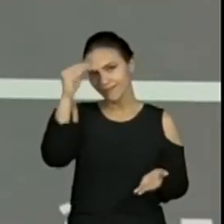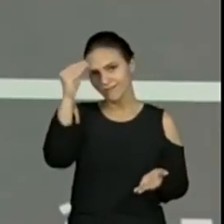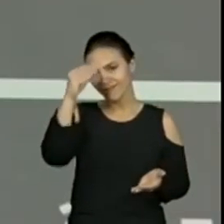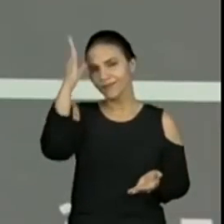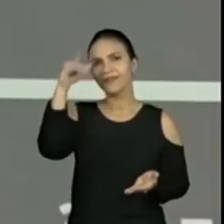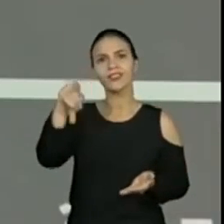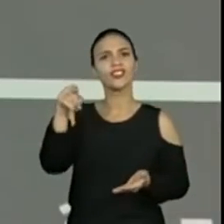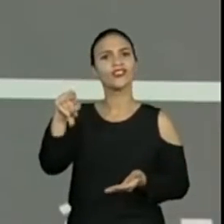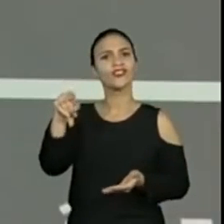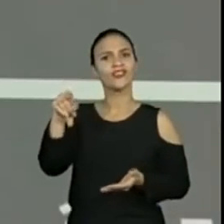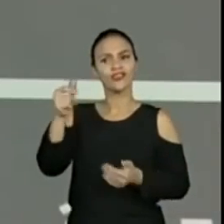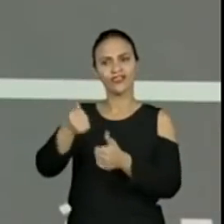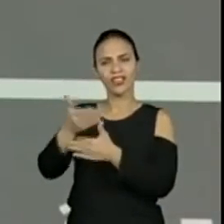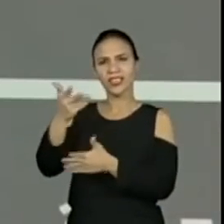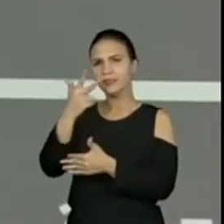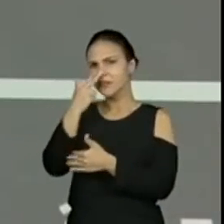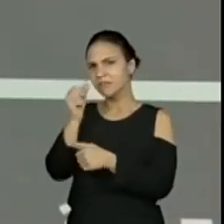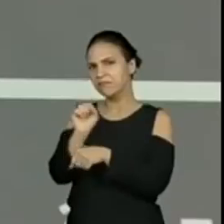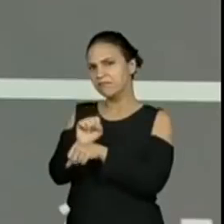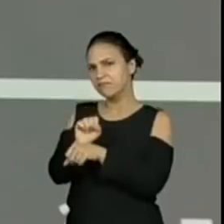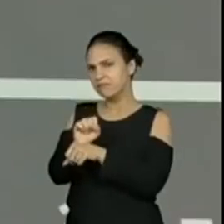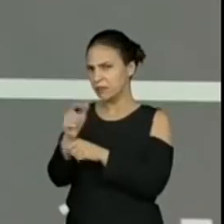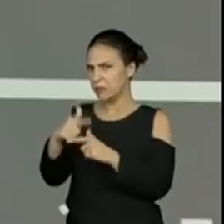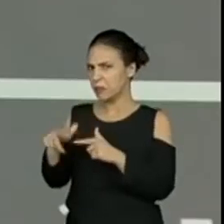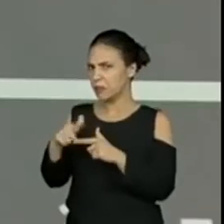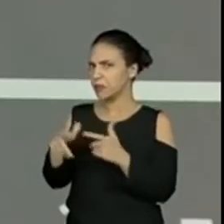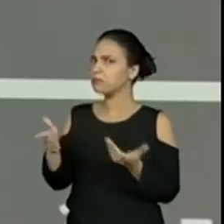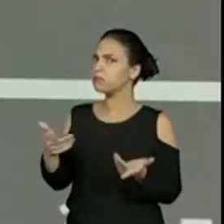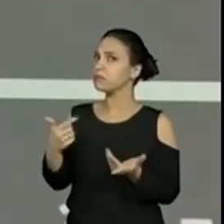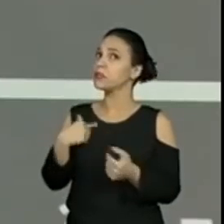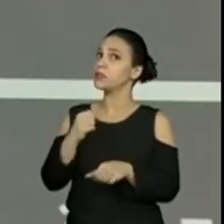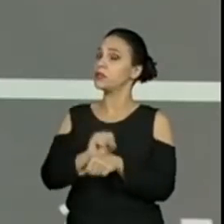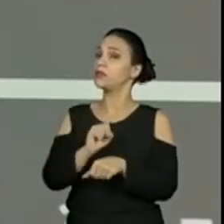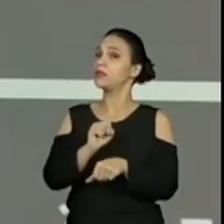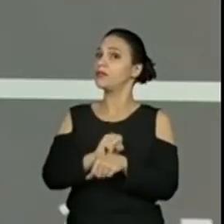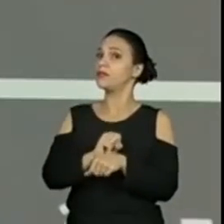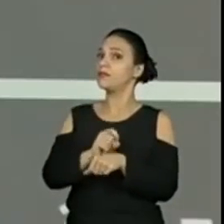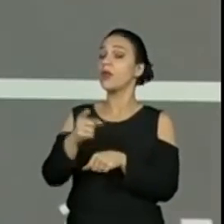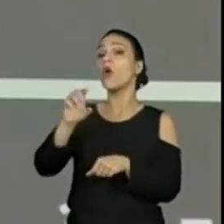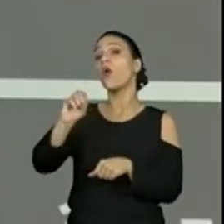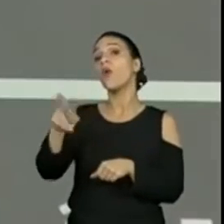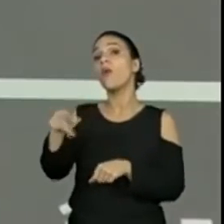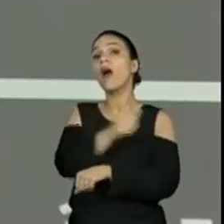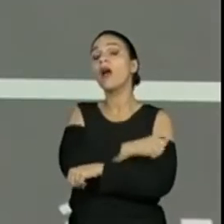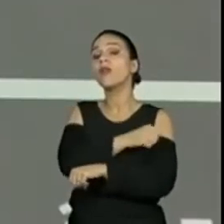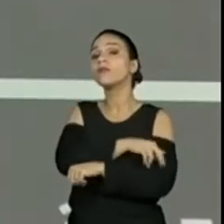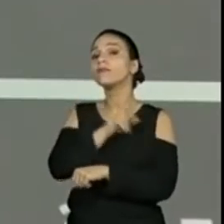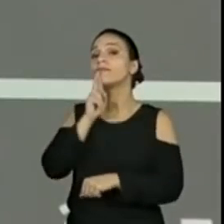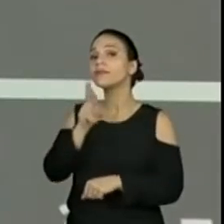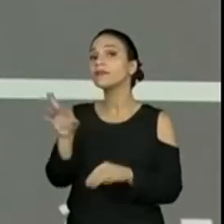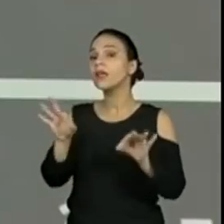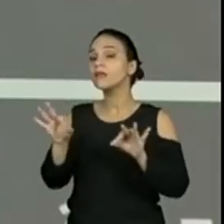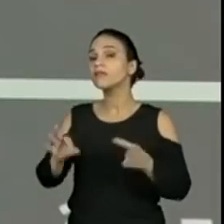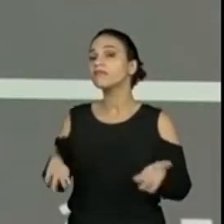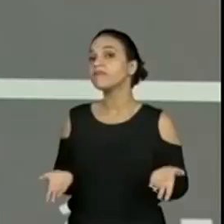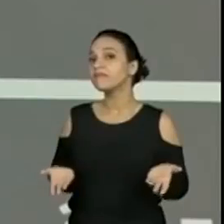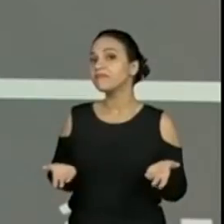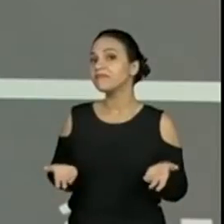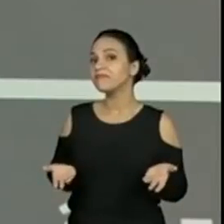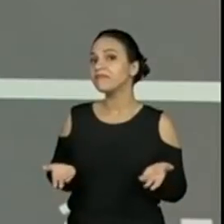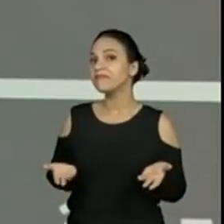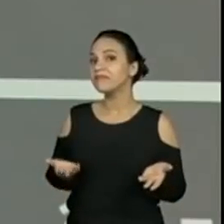paradinha agora. Será que está com algum problema? Porque eu estou esperando a resposta. Ou os alunos que não estão respondendo os nossos mistérios, hein?